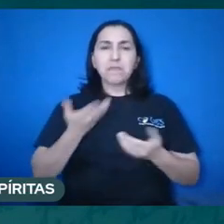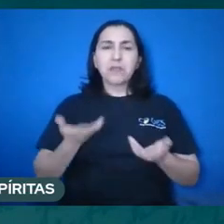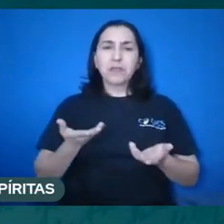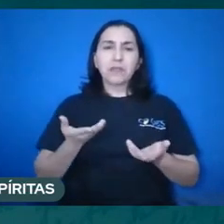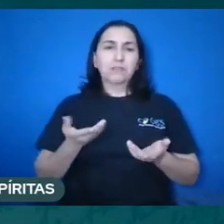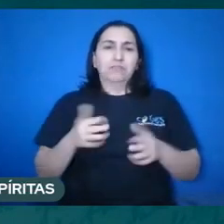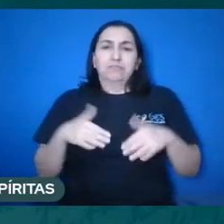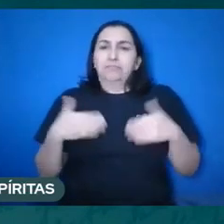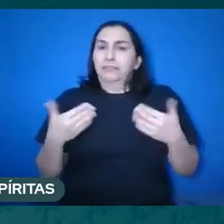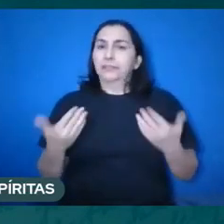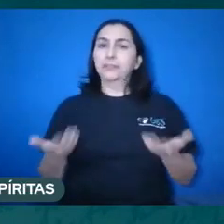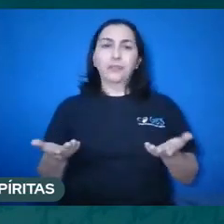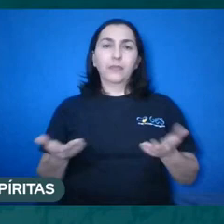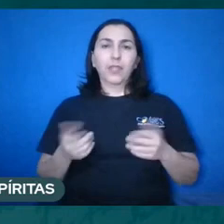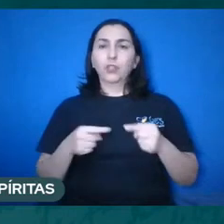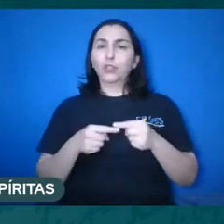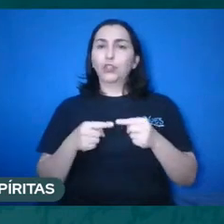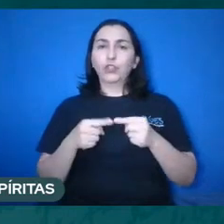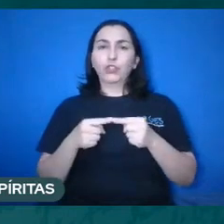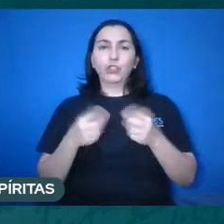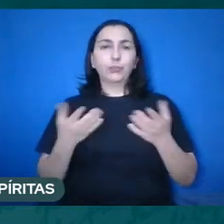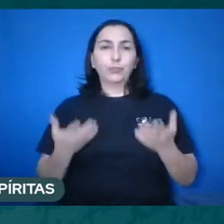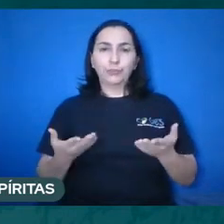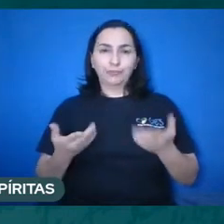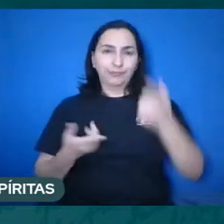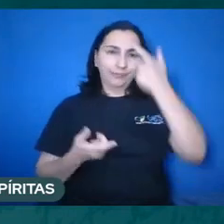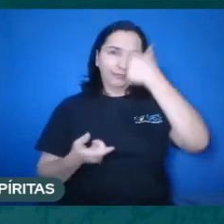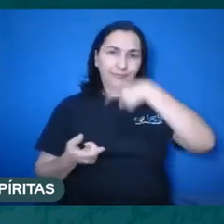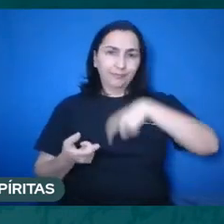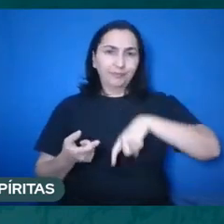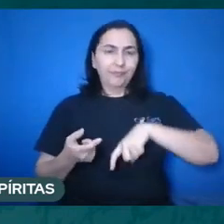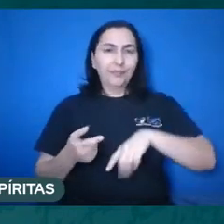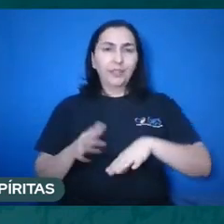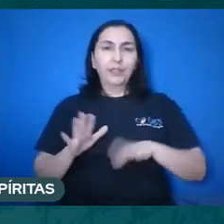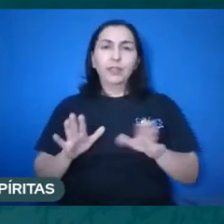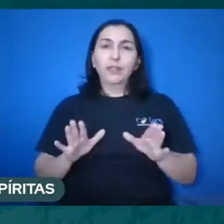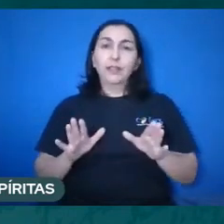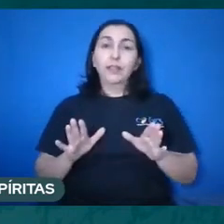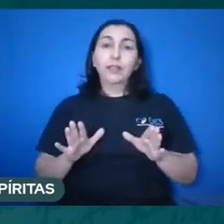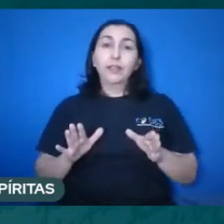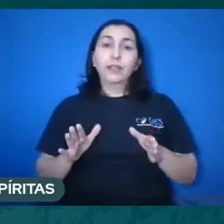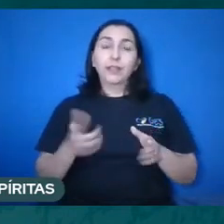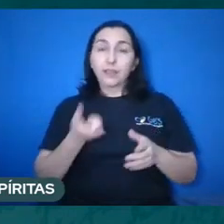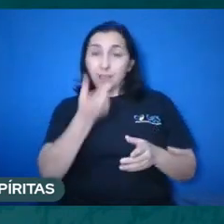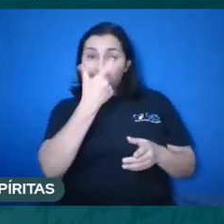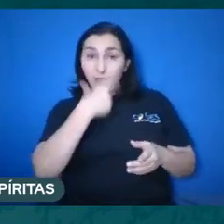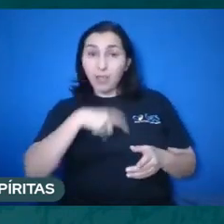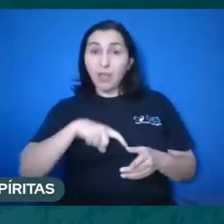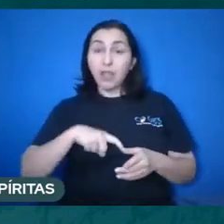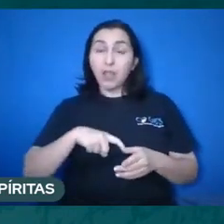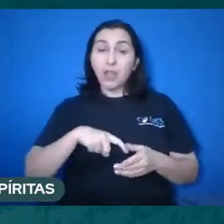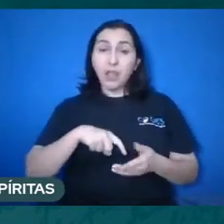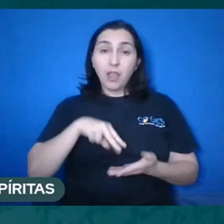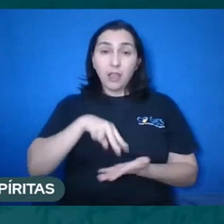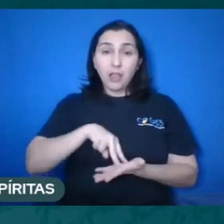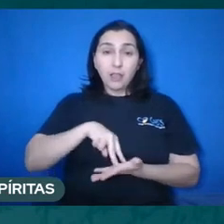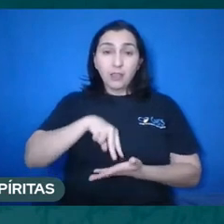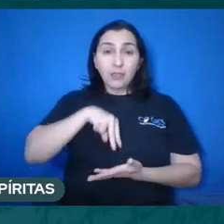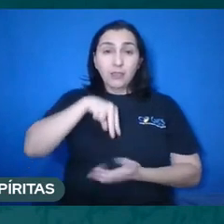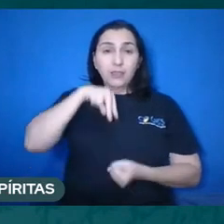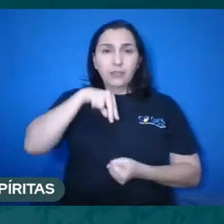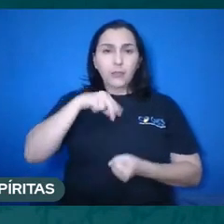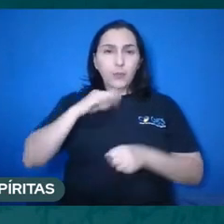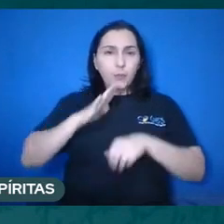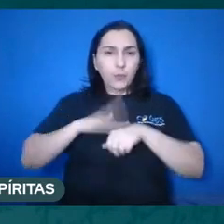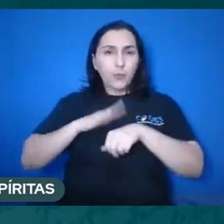sei lá, né? Dependendo da etnia que eu venho. Então essa noção da minha realidade espiritual e trabalhar